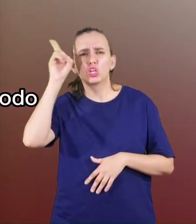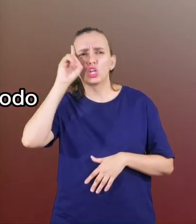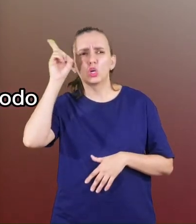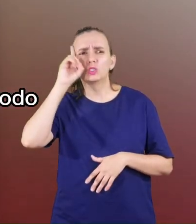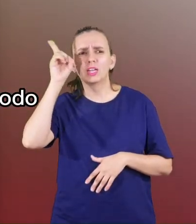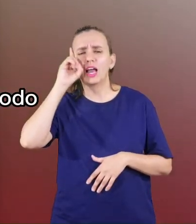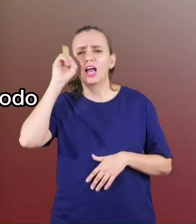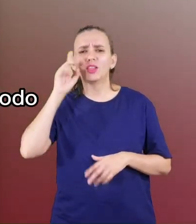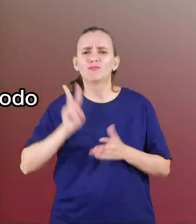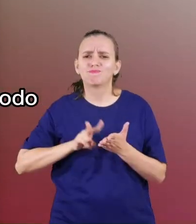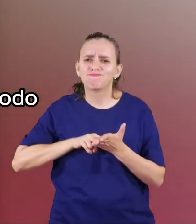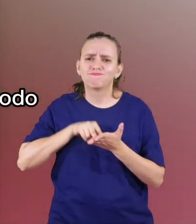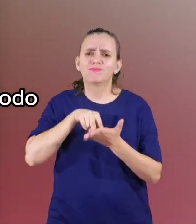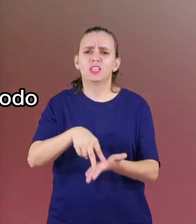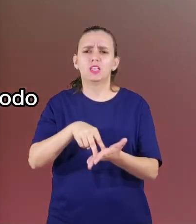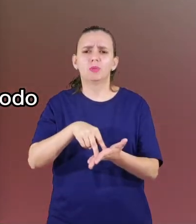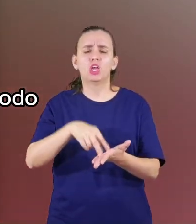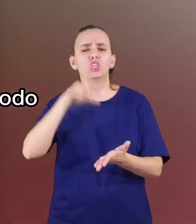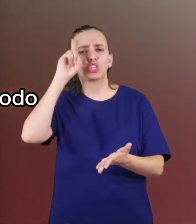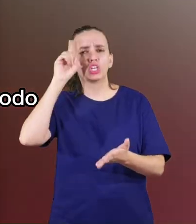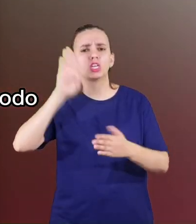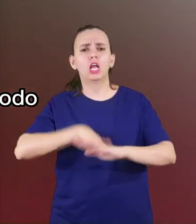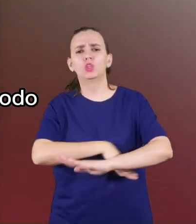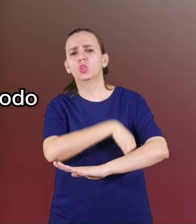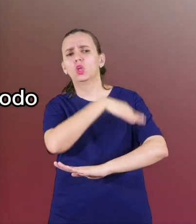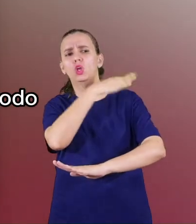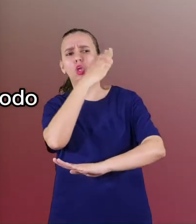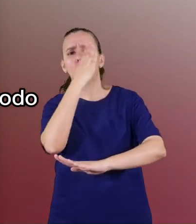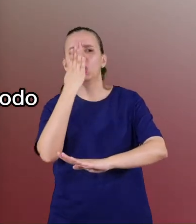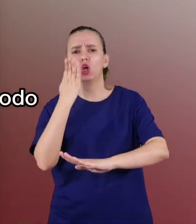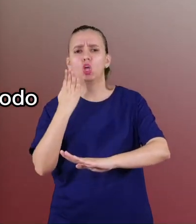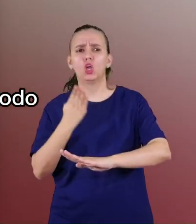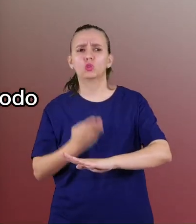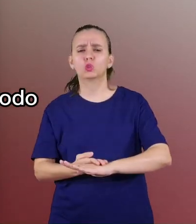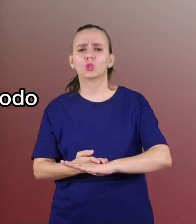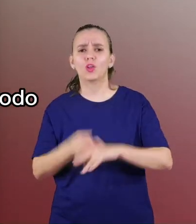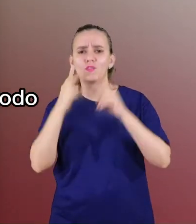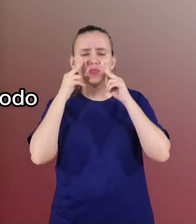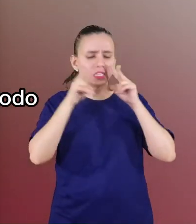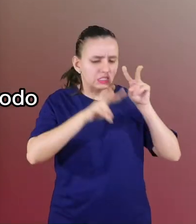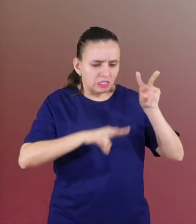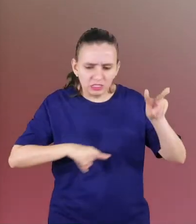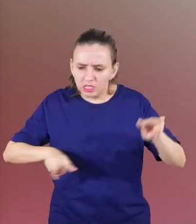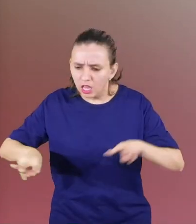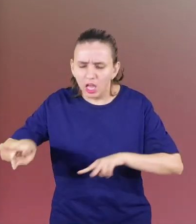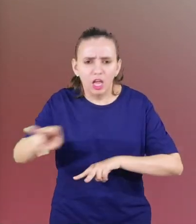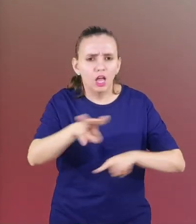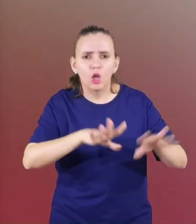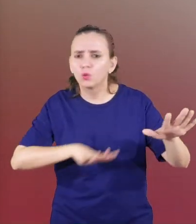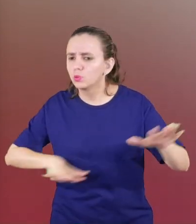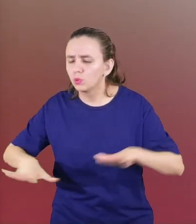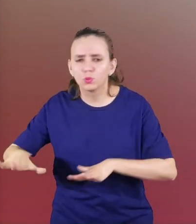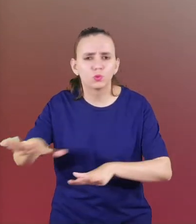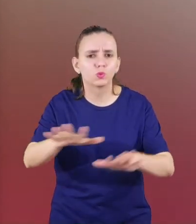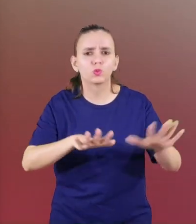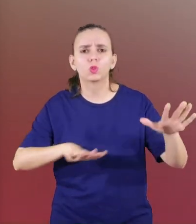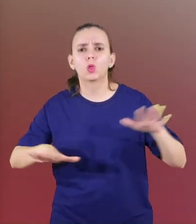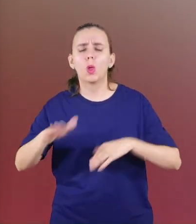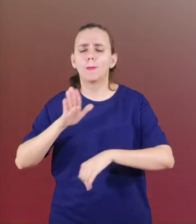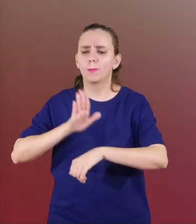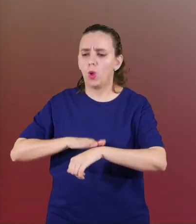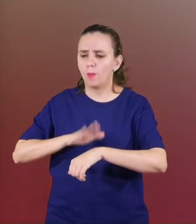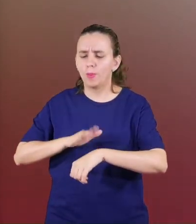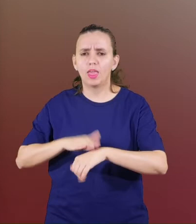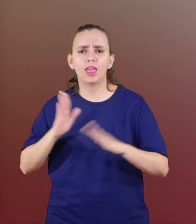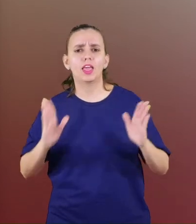sendo consolidada diante a todo o cenário, a todo o momento